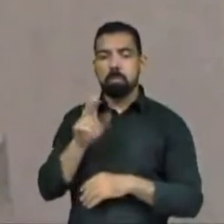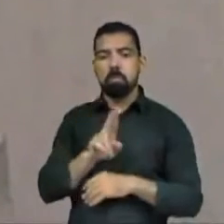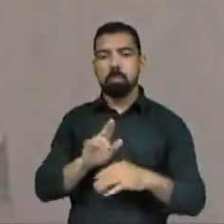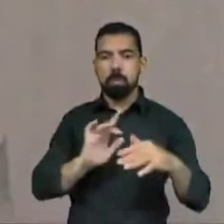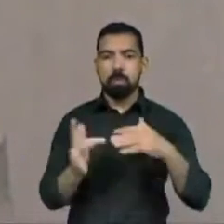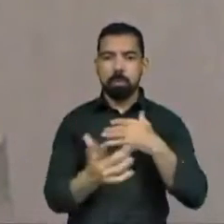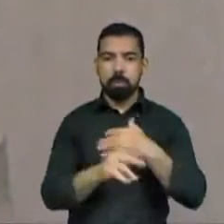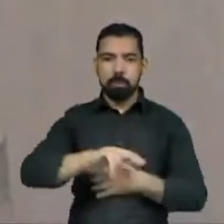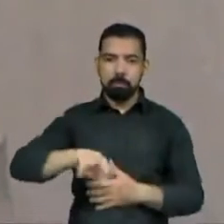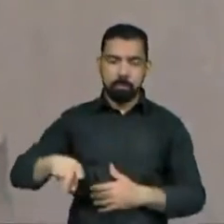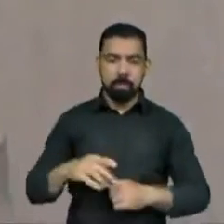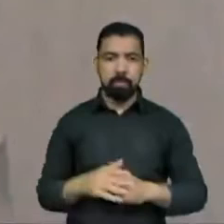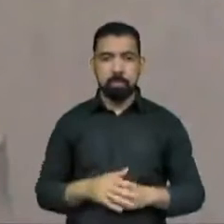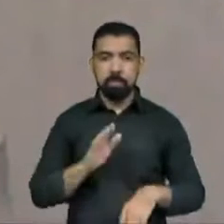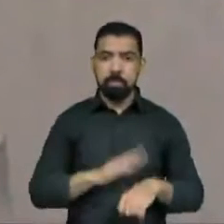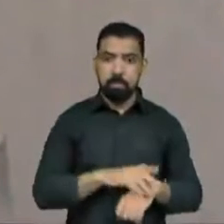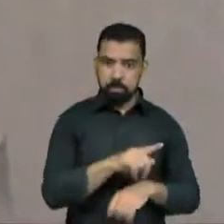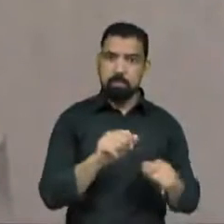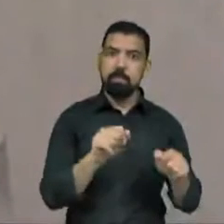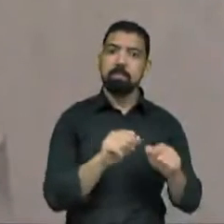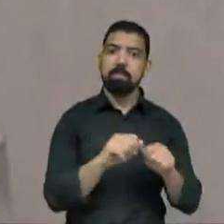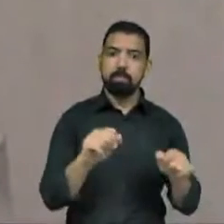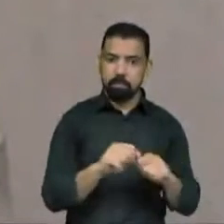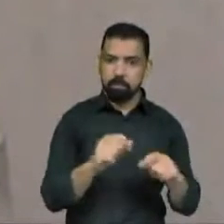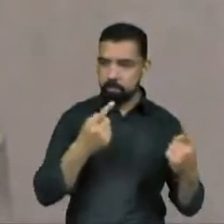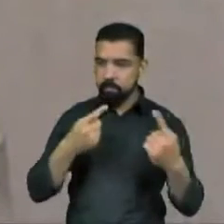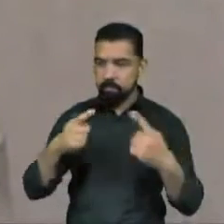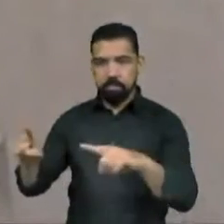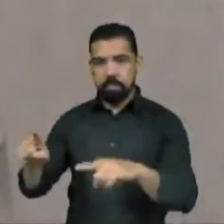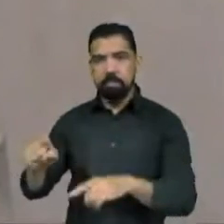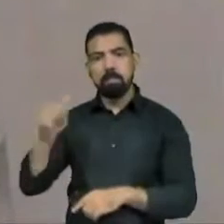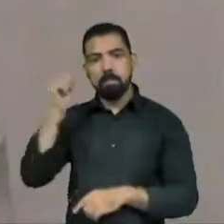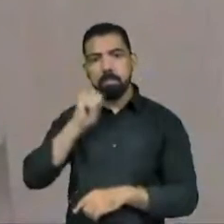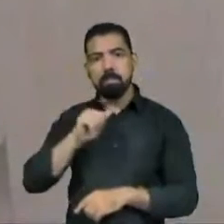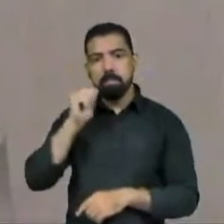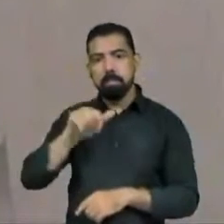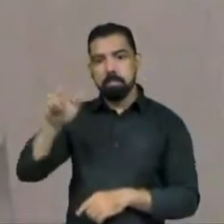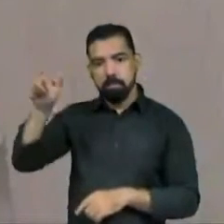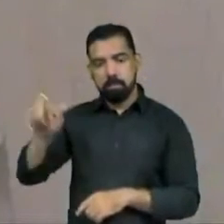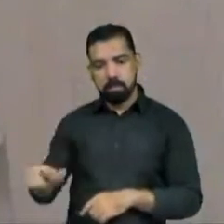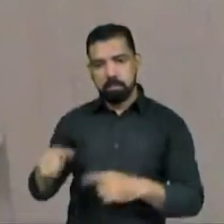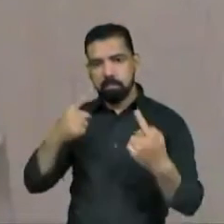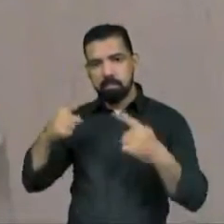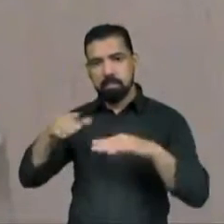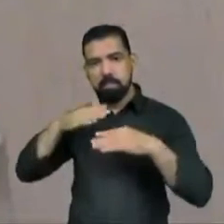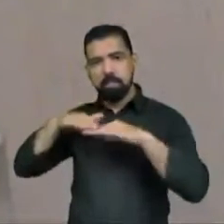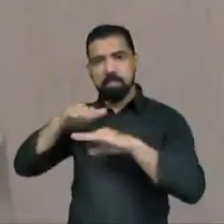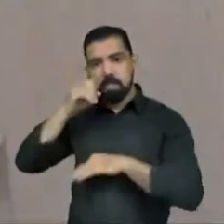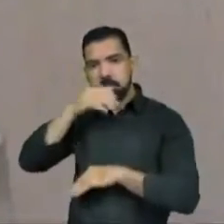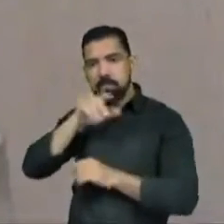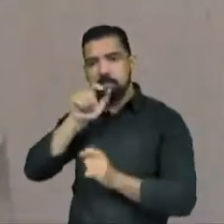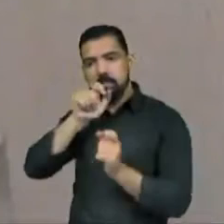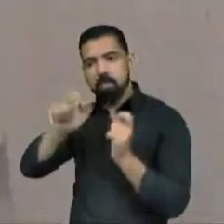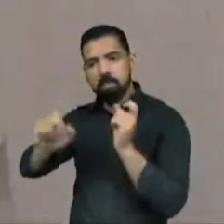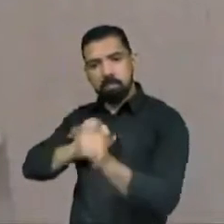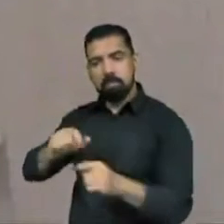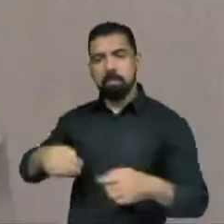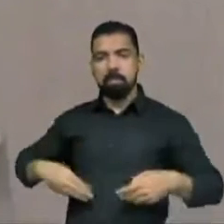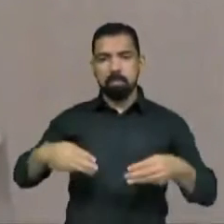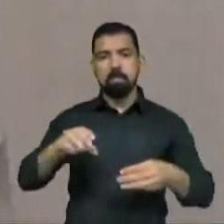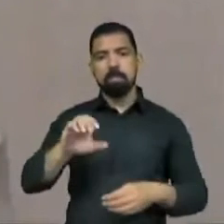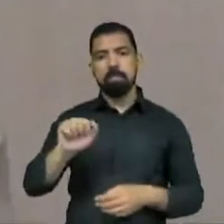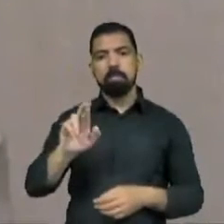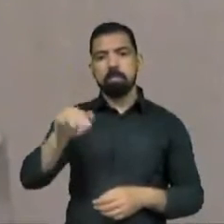E aí ele comete crimes contra a honra, ataca a vilta à ministra Carmen Lúcia, de maneira